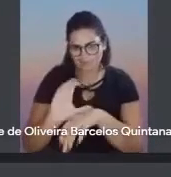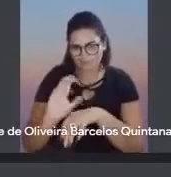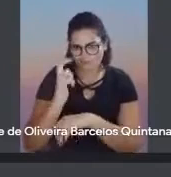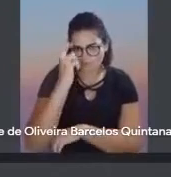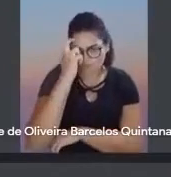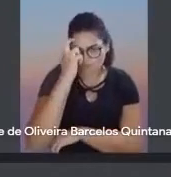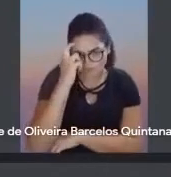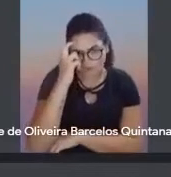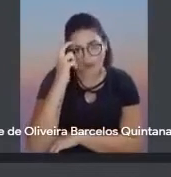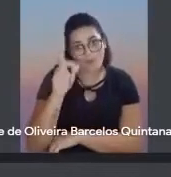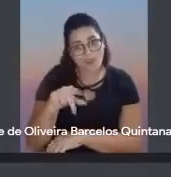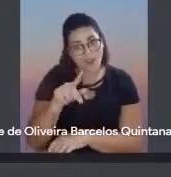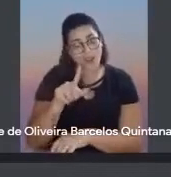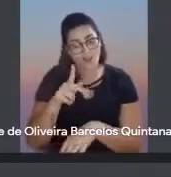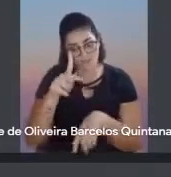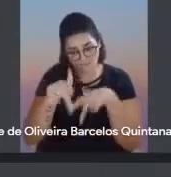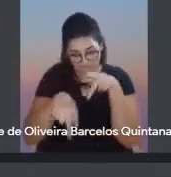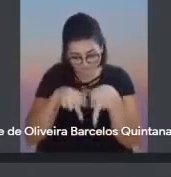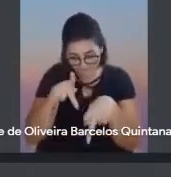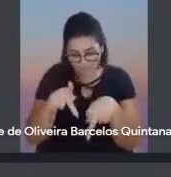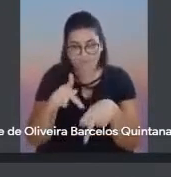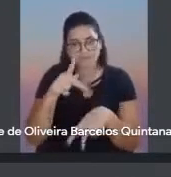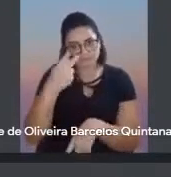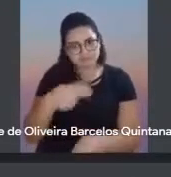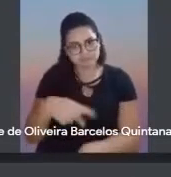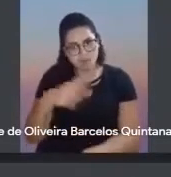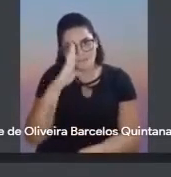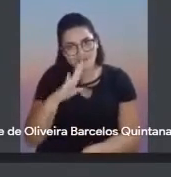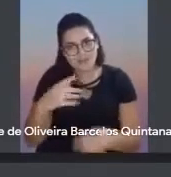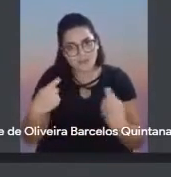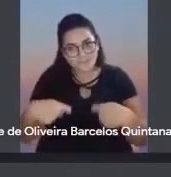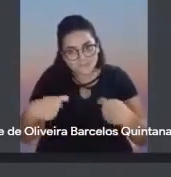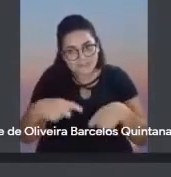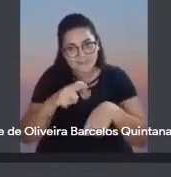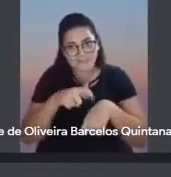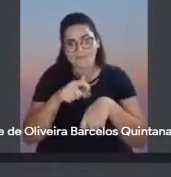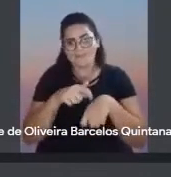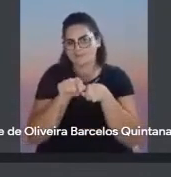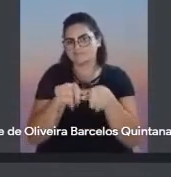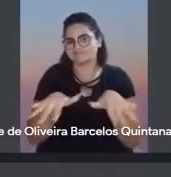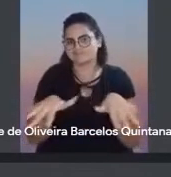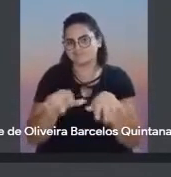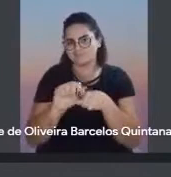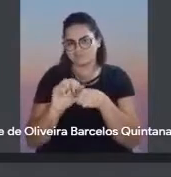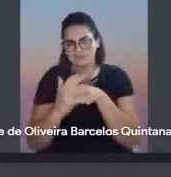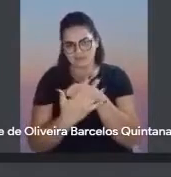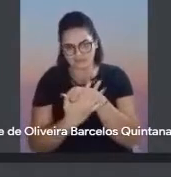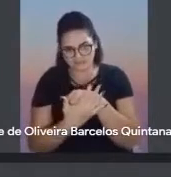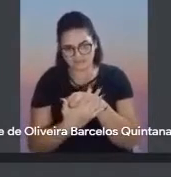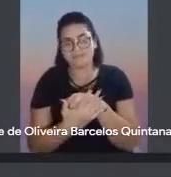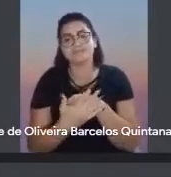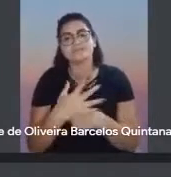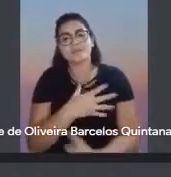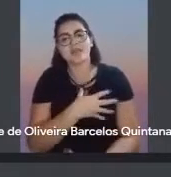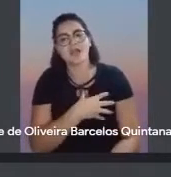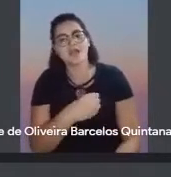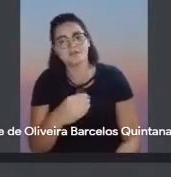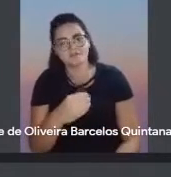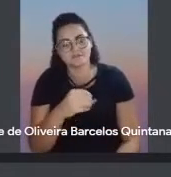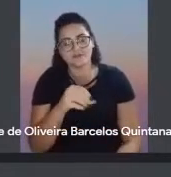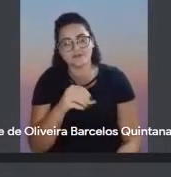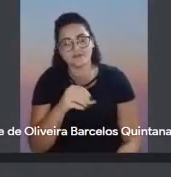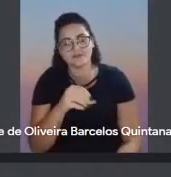é o que o povo brasileiro mais precisa neste momento. A filha do Edeo de Paula,